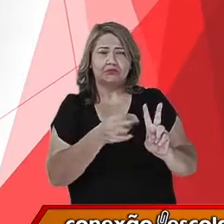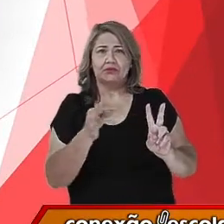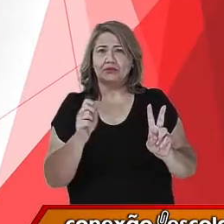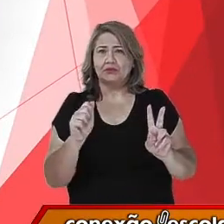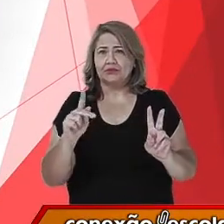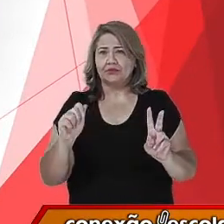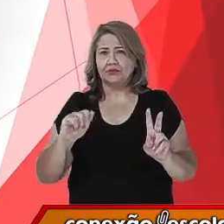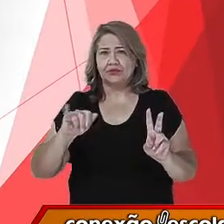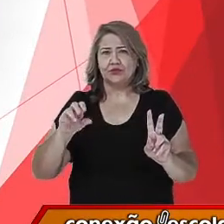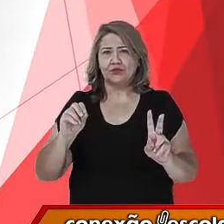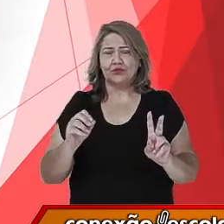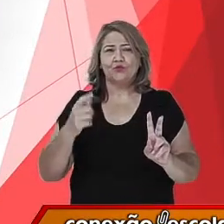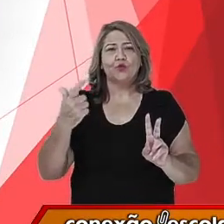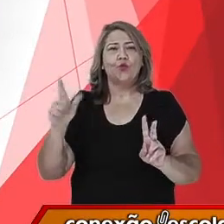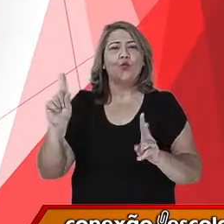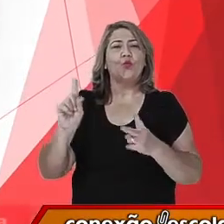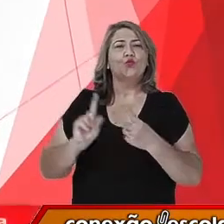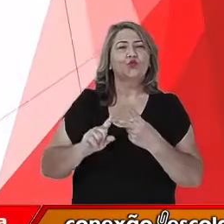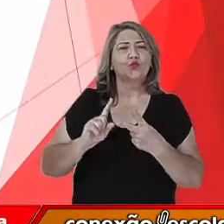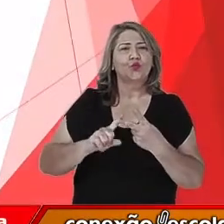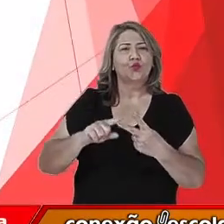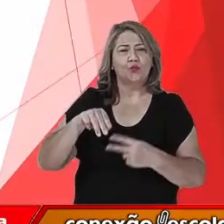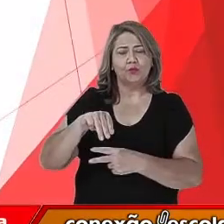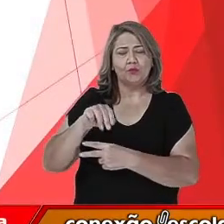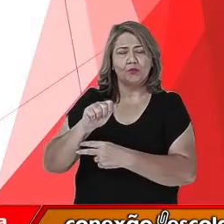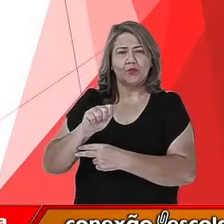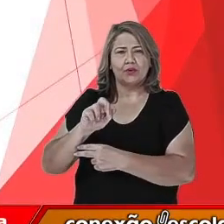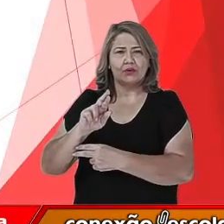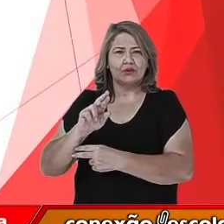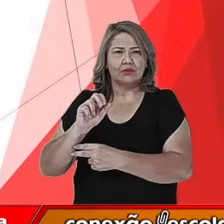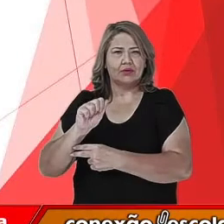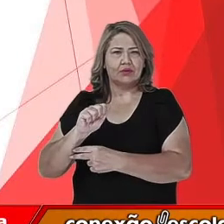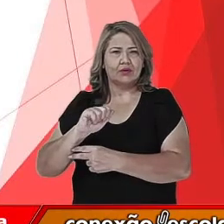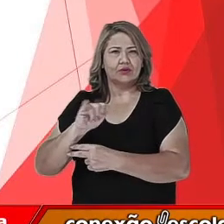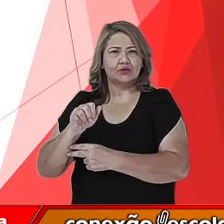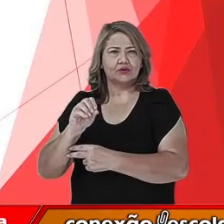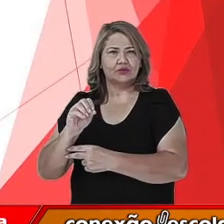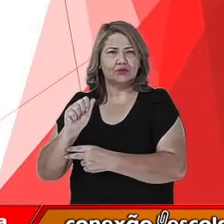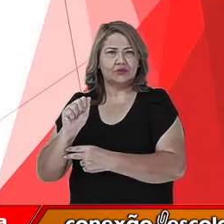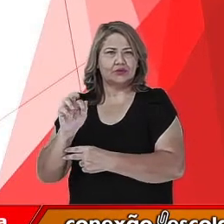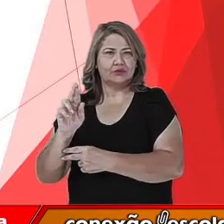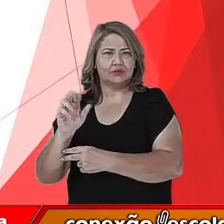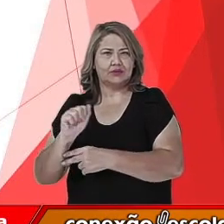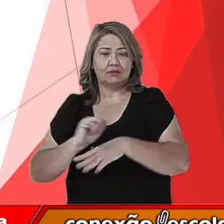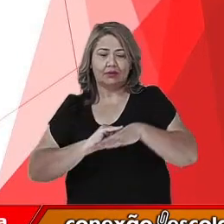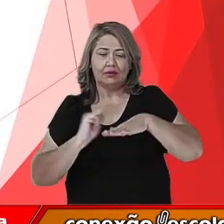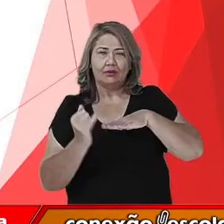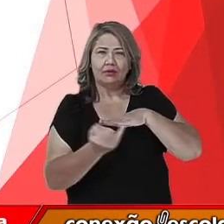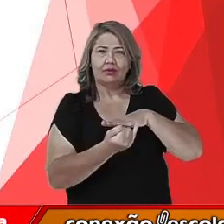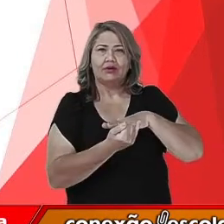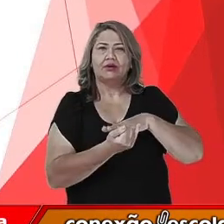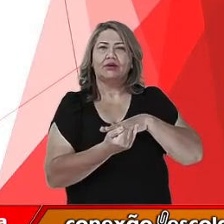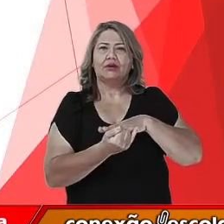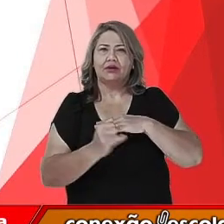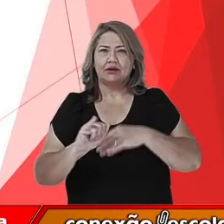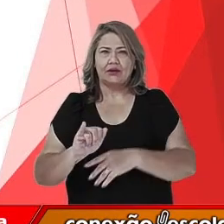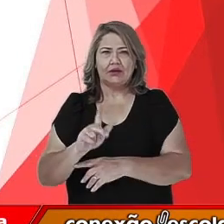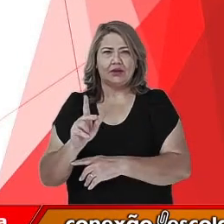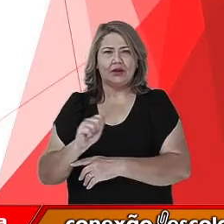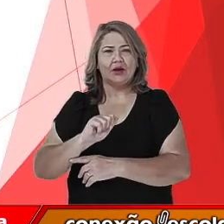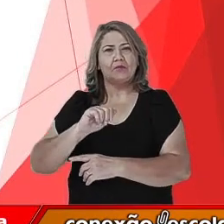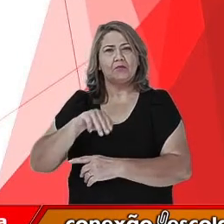outro exemplo é da cultura Marajoara, encontrada na ilha de Marajó. Essa é uma urna funerária.